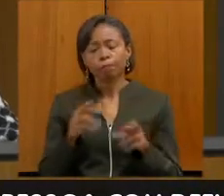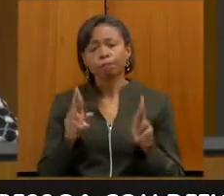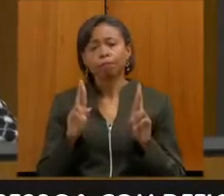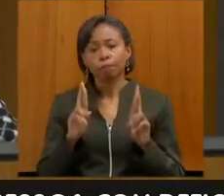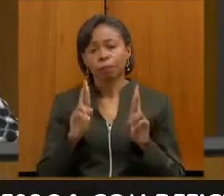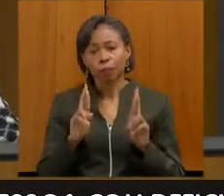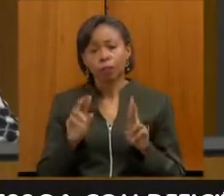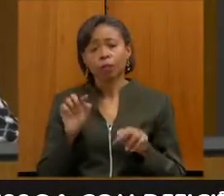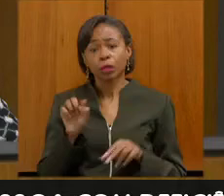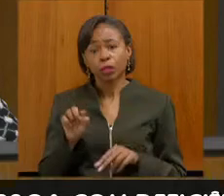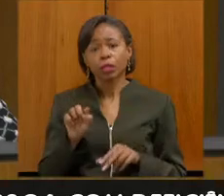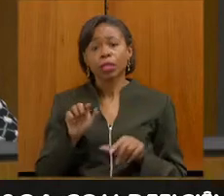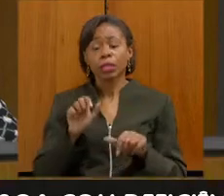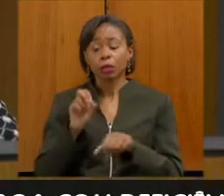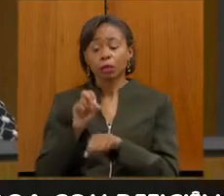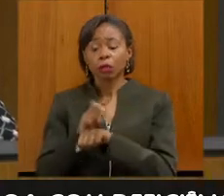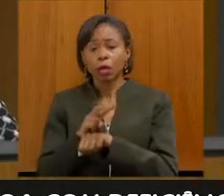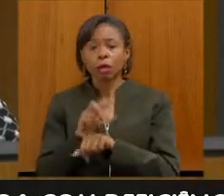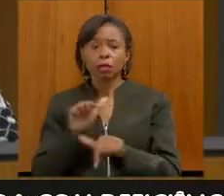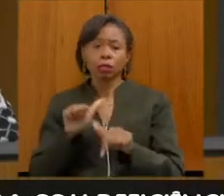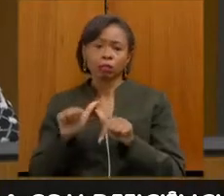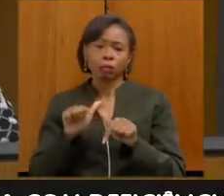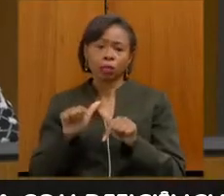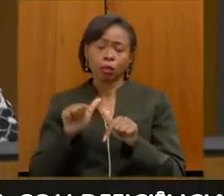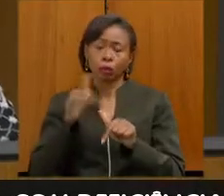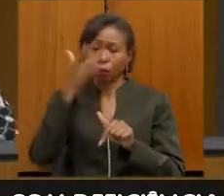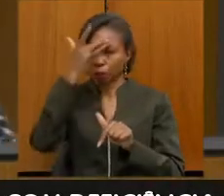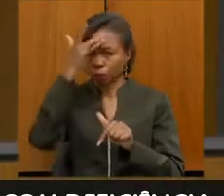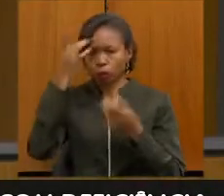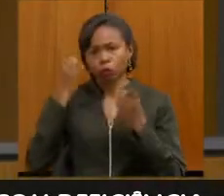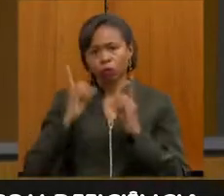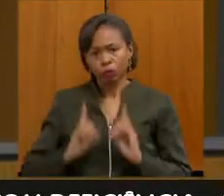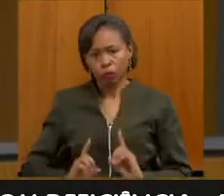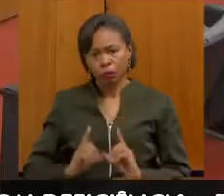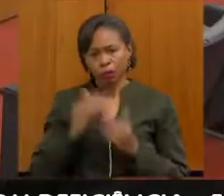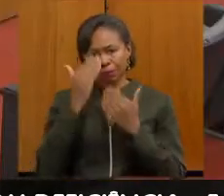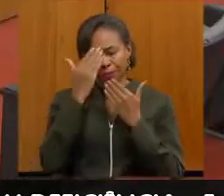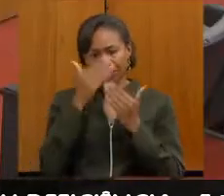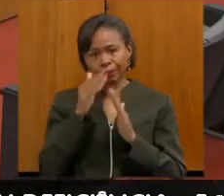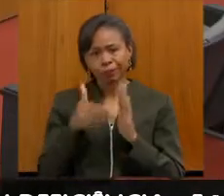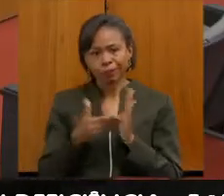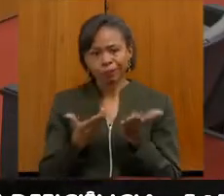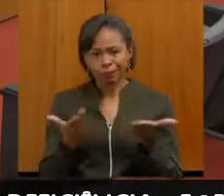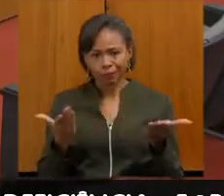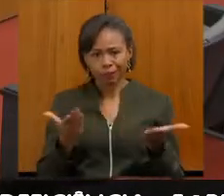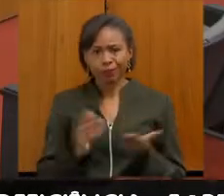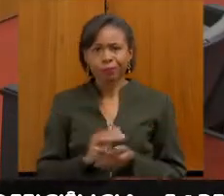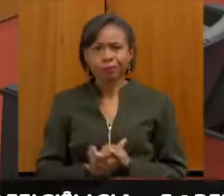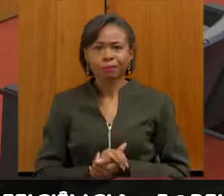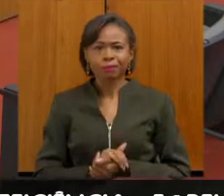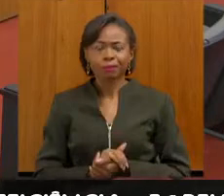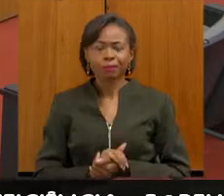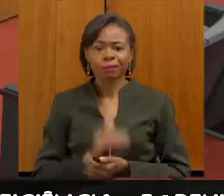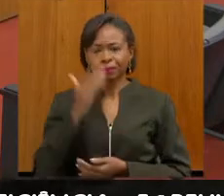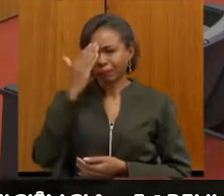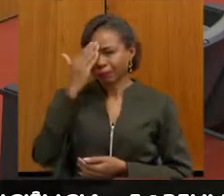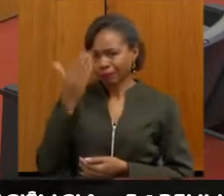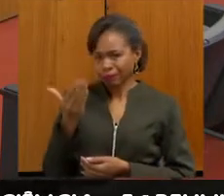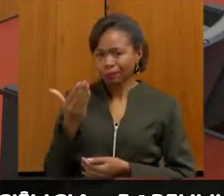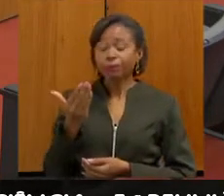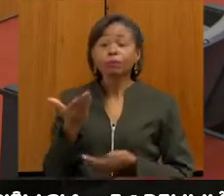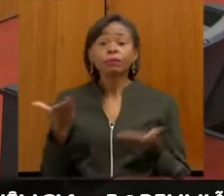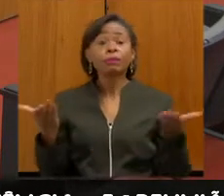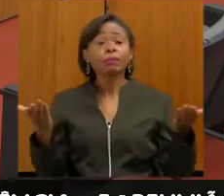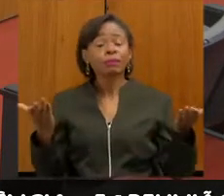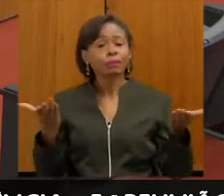oferta de emprego para a pessoa com deficiência. Obrigada a todos. Muito obrigado, Flávia. Vou passar a